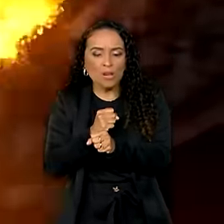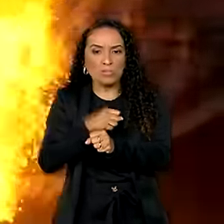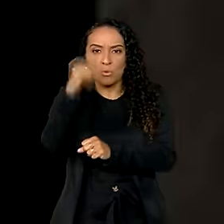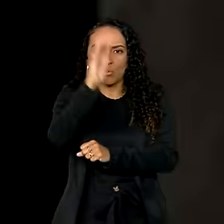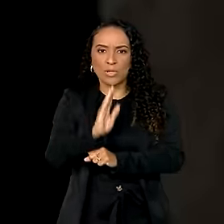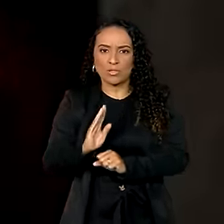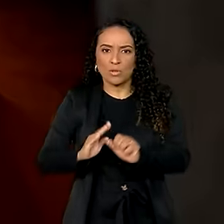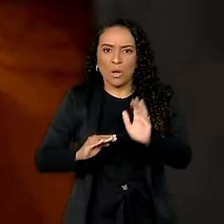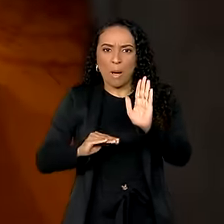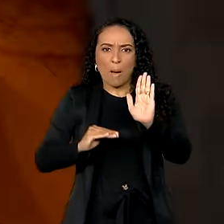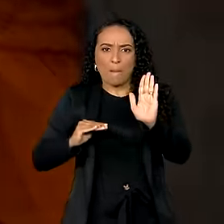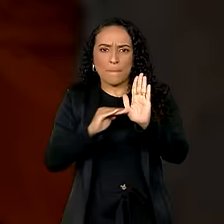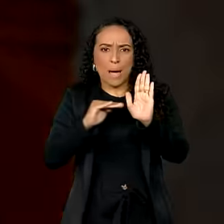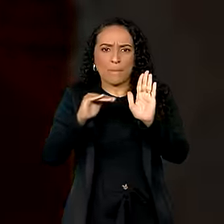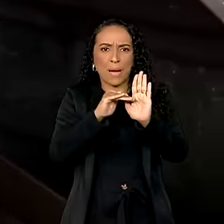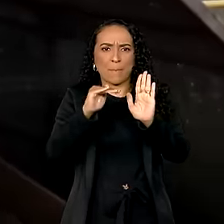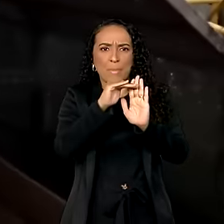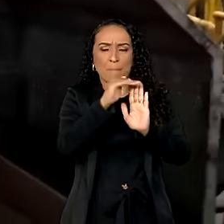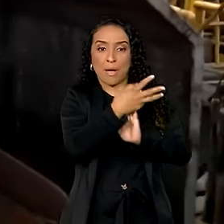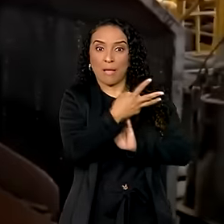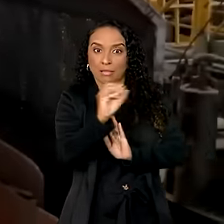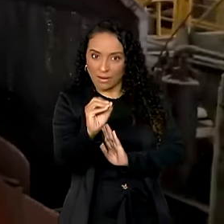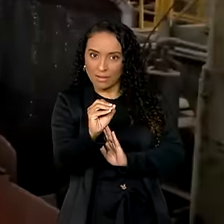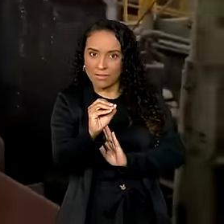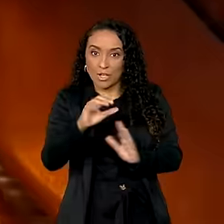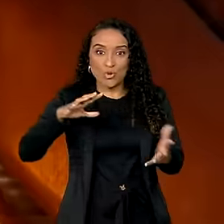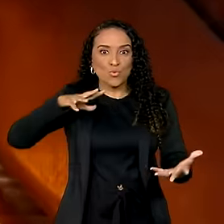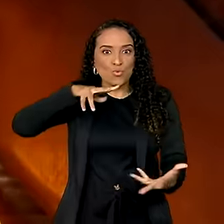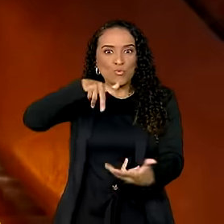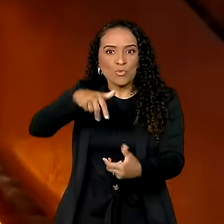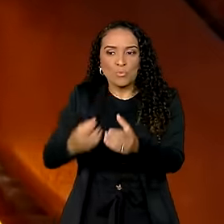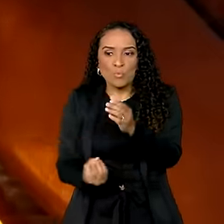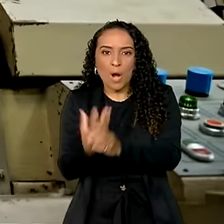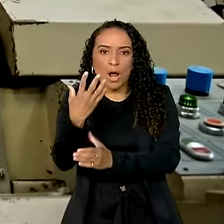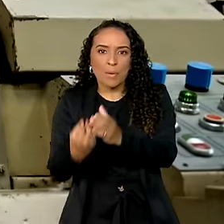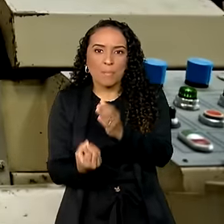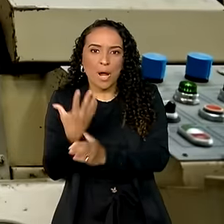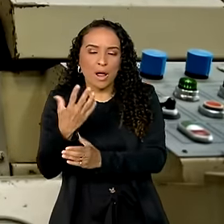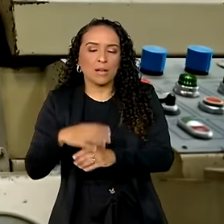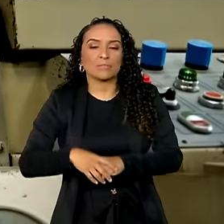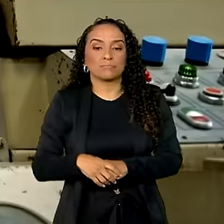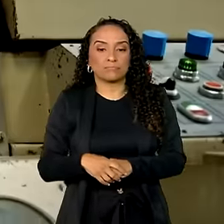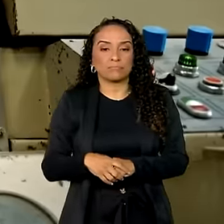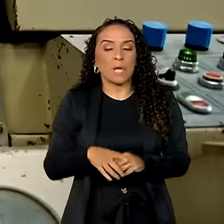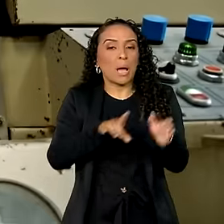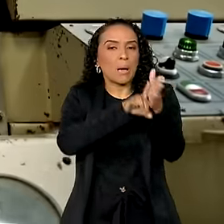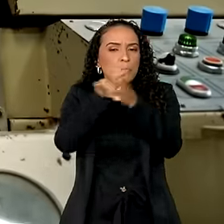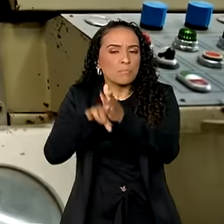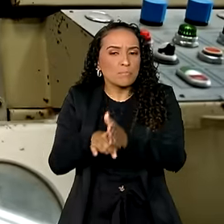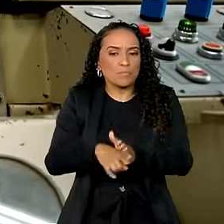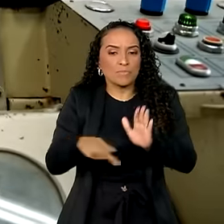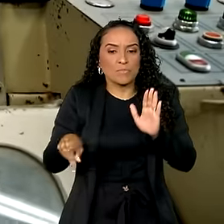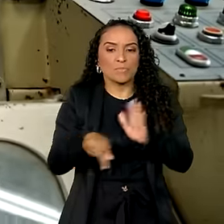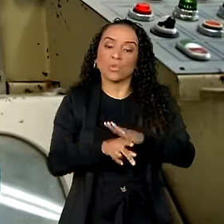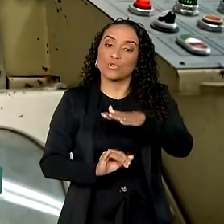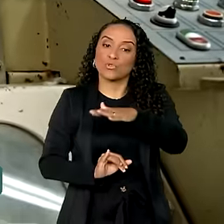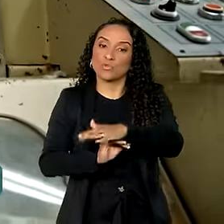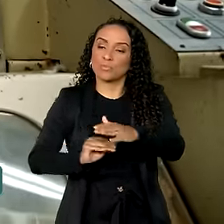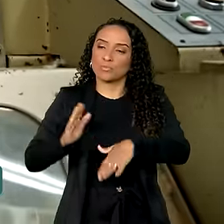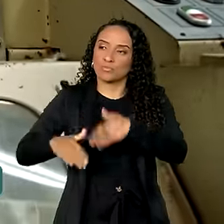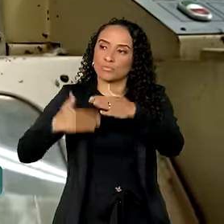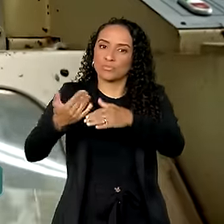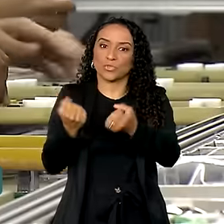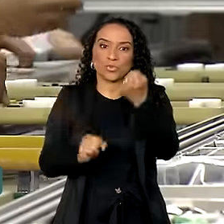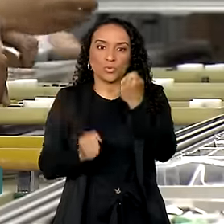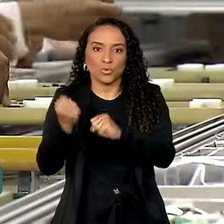Brasil subir 30 posições no ranking mundial de produtividade. O levantamento, feito pelo Instituto para o Desenvolvimento